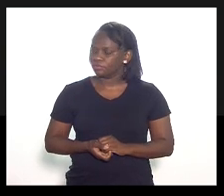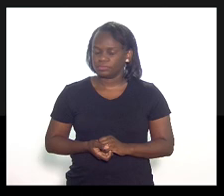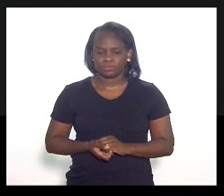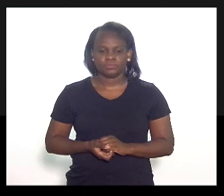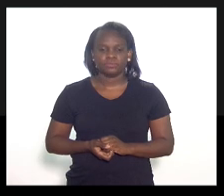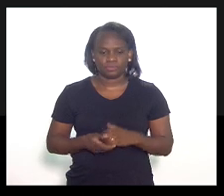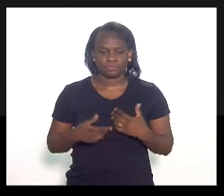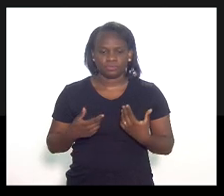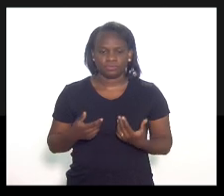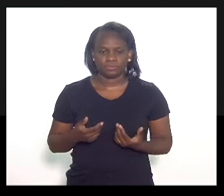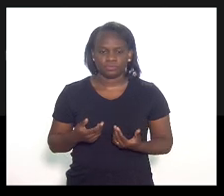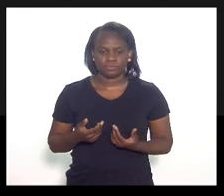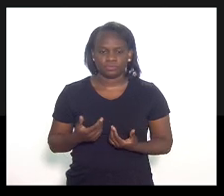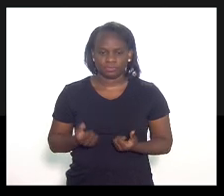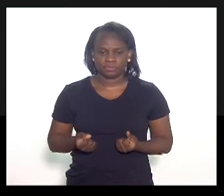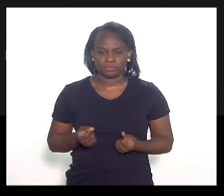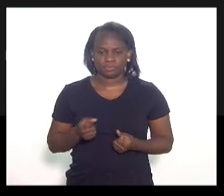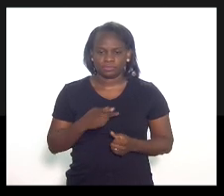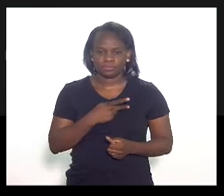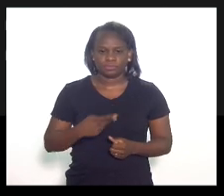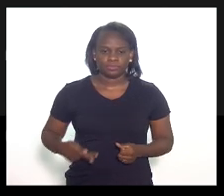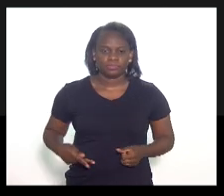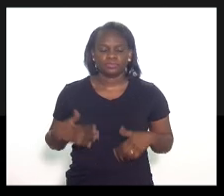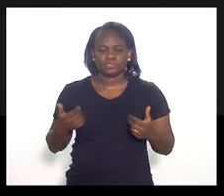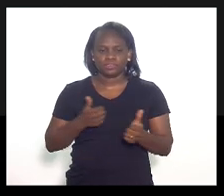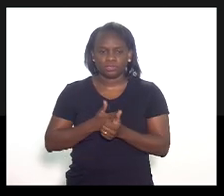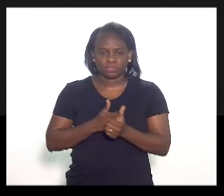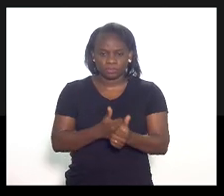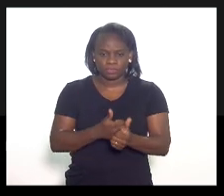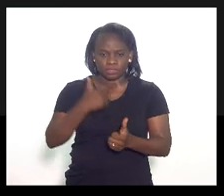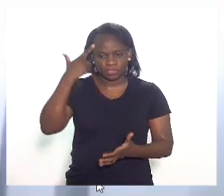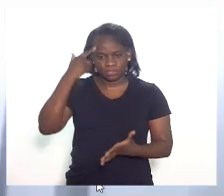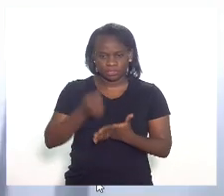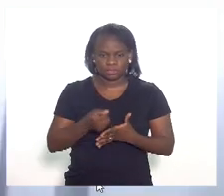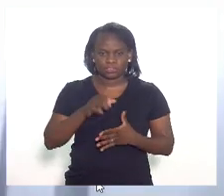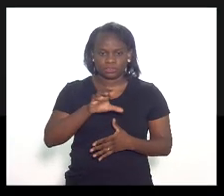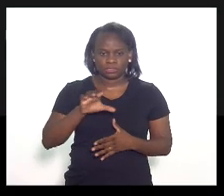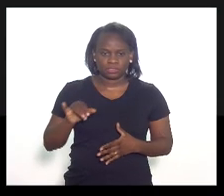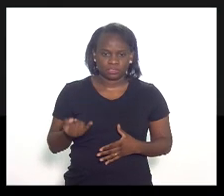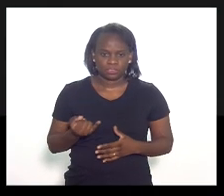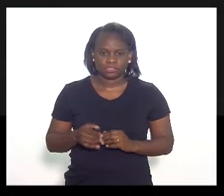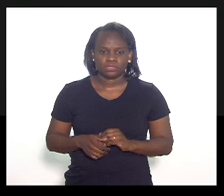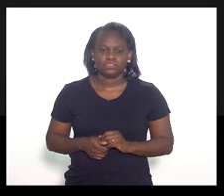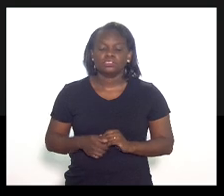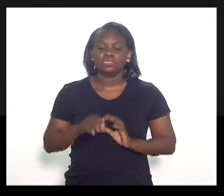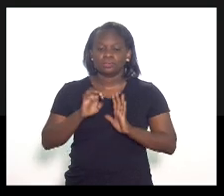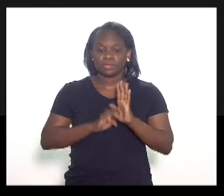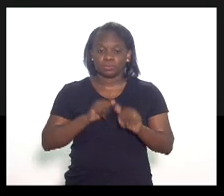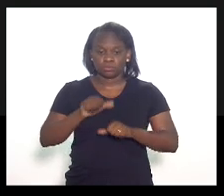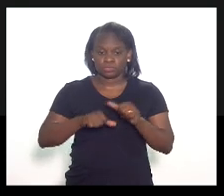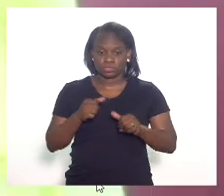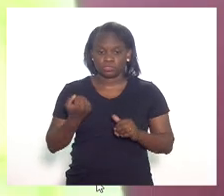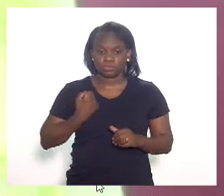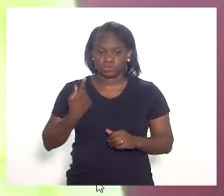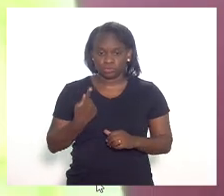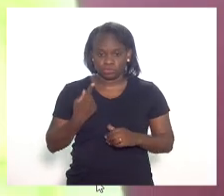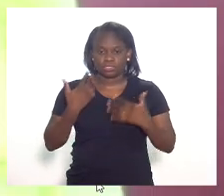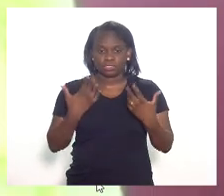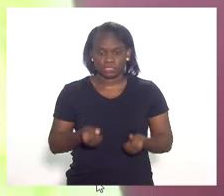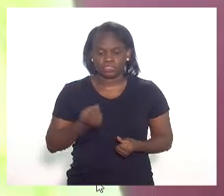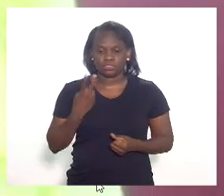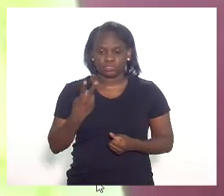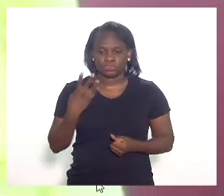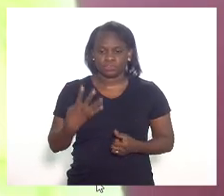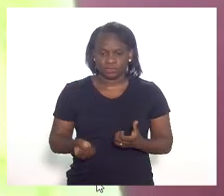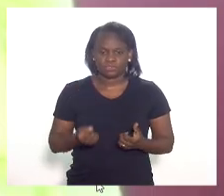Isso, presidente. Então, acompanhando o parecer da CCJ... emenda modificativa número 1, favorável, 2,